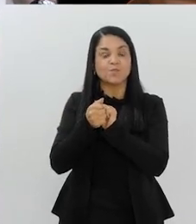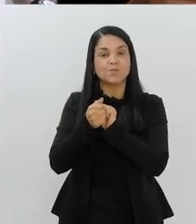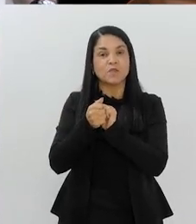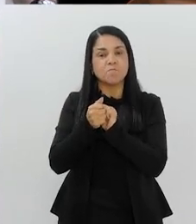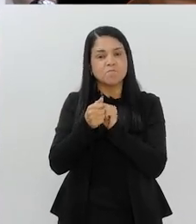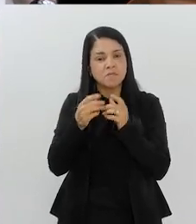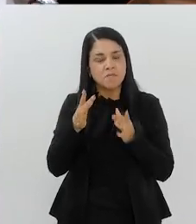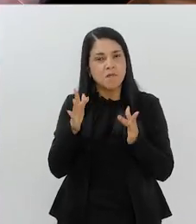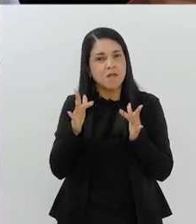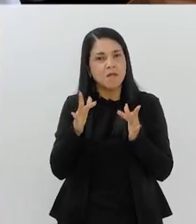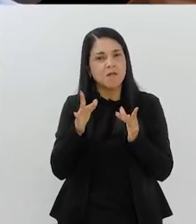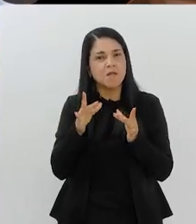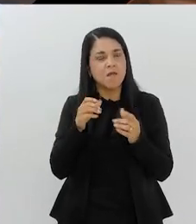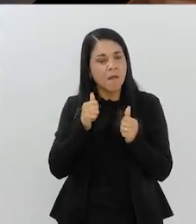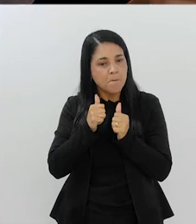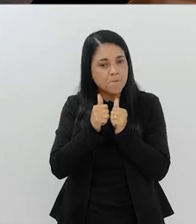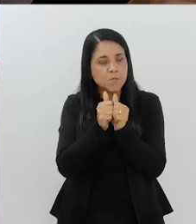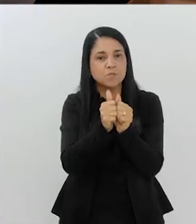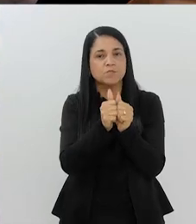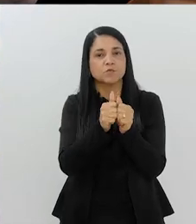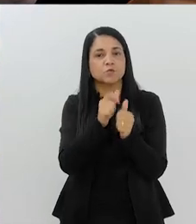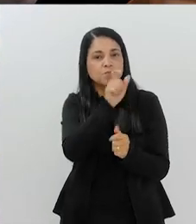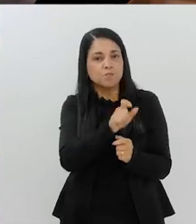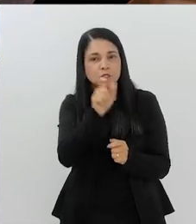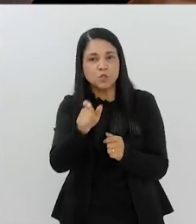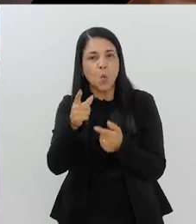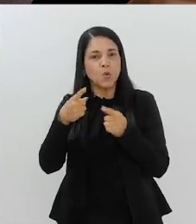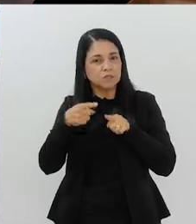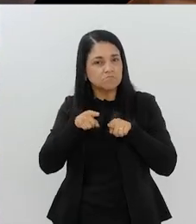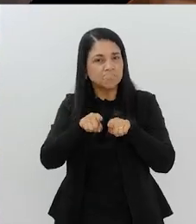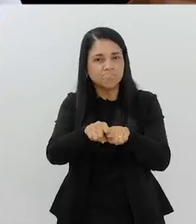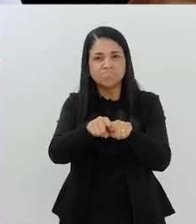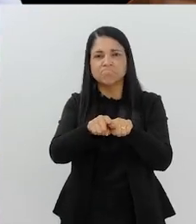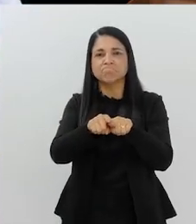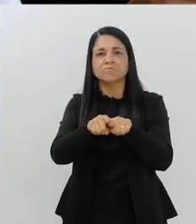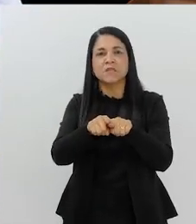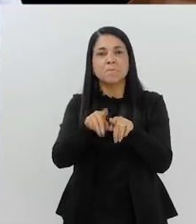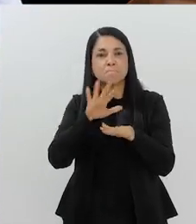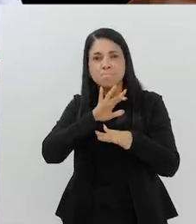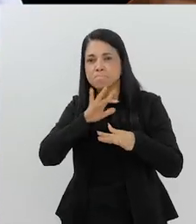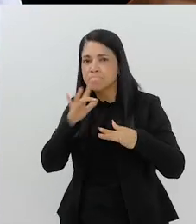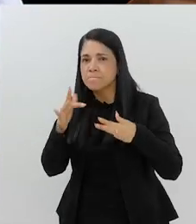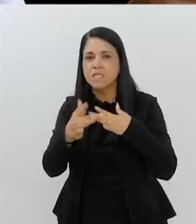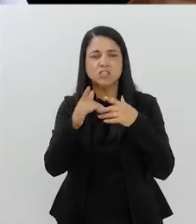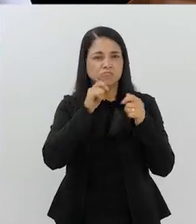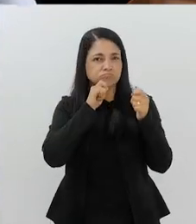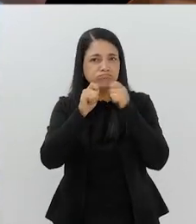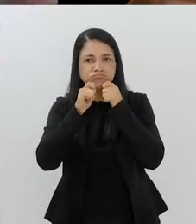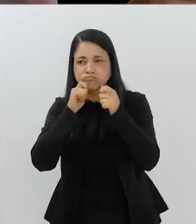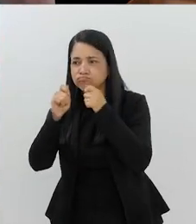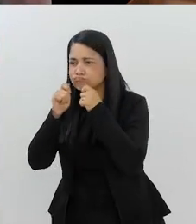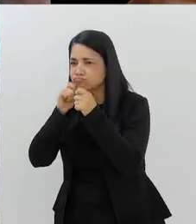esporte paralímpico. Me aproximou de personalidades, patrocinadores, mídia.